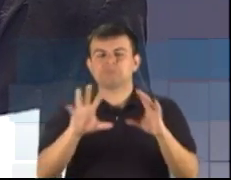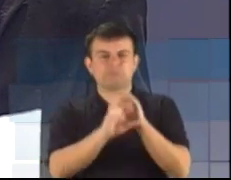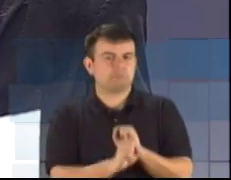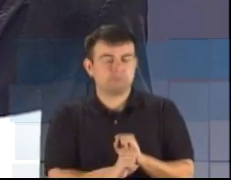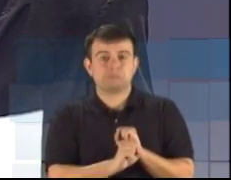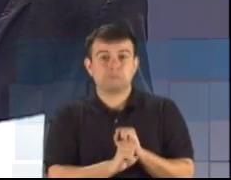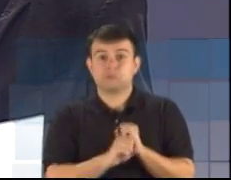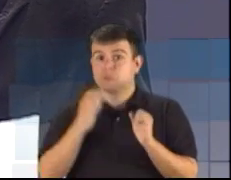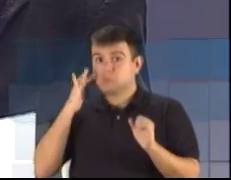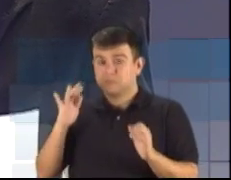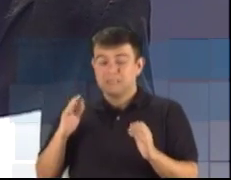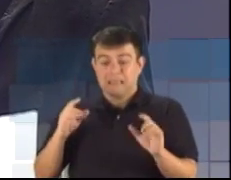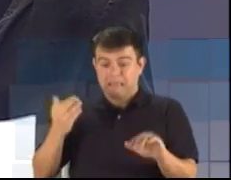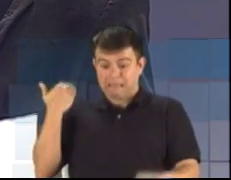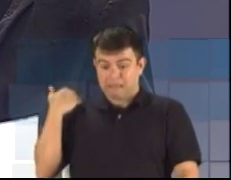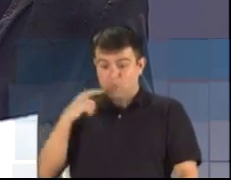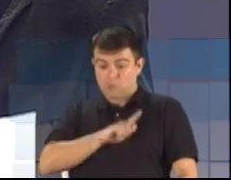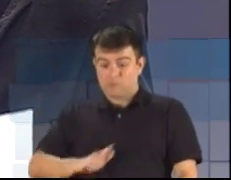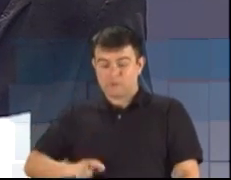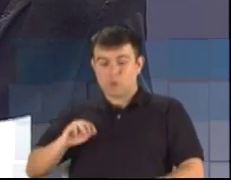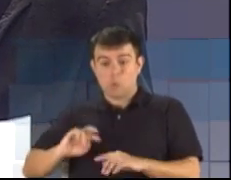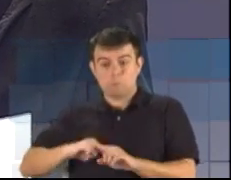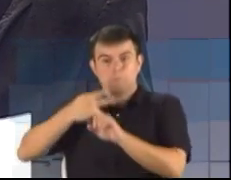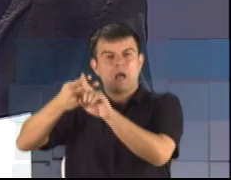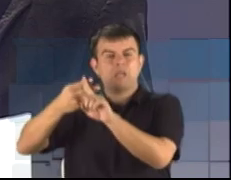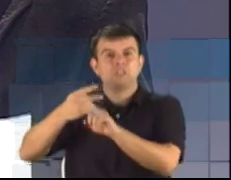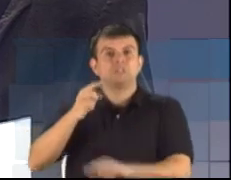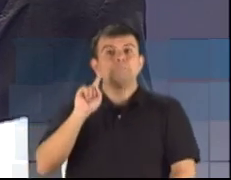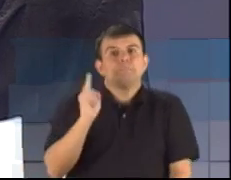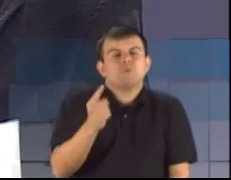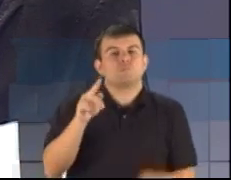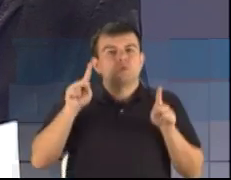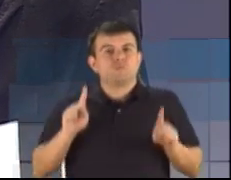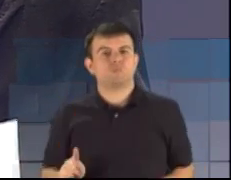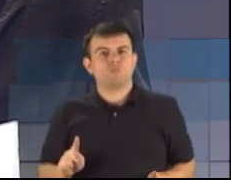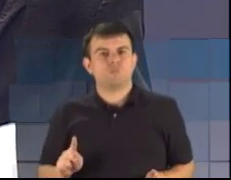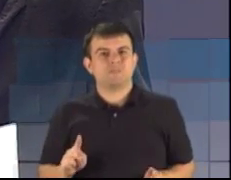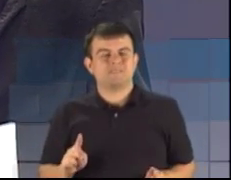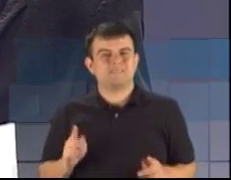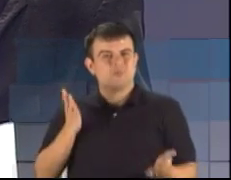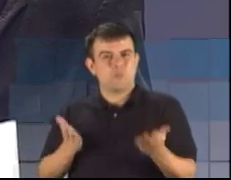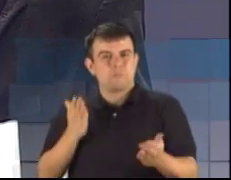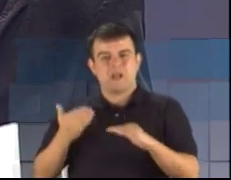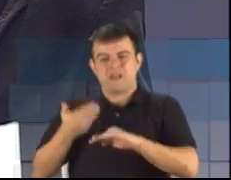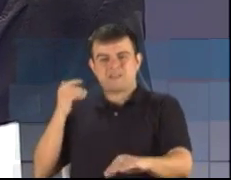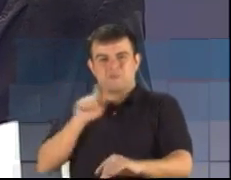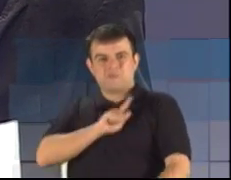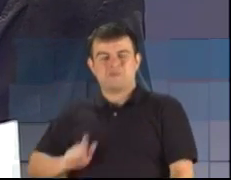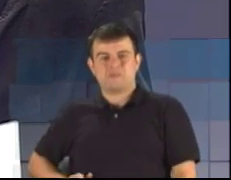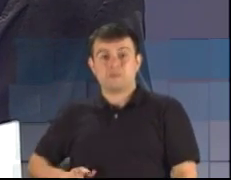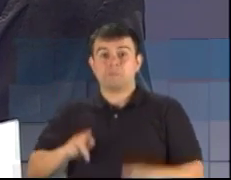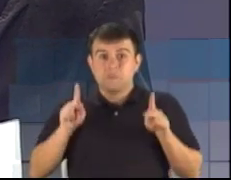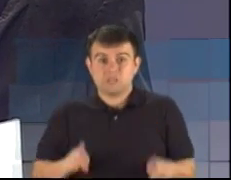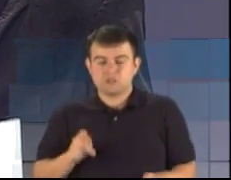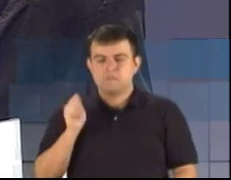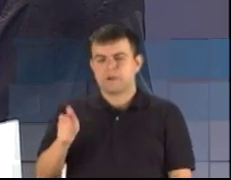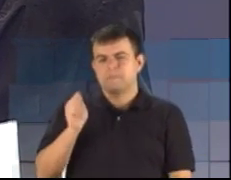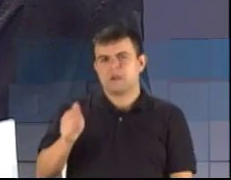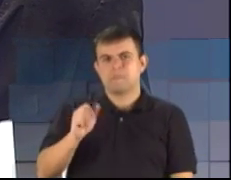aumentou mil pessoas em relação ao outro governo. São pessoas que são comissionadas, que atingem 10